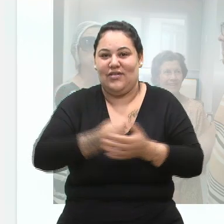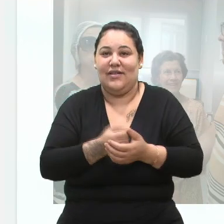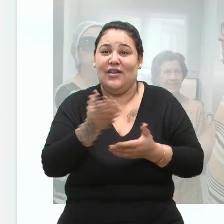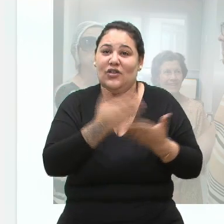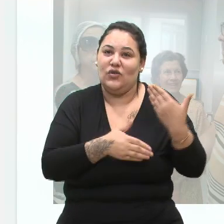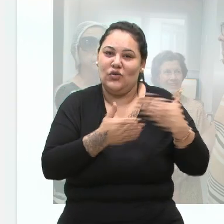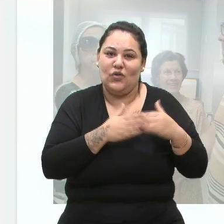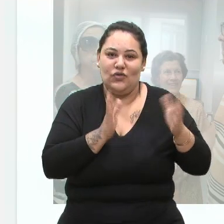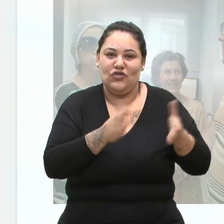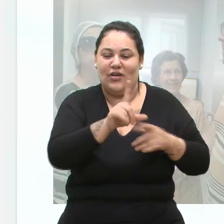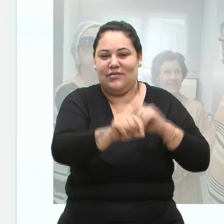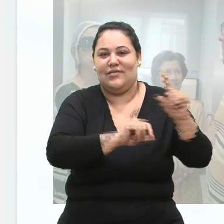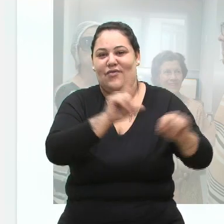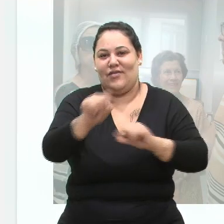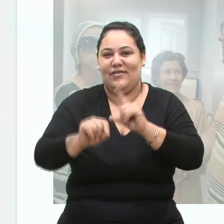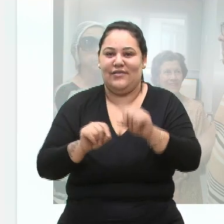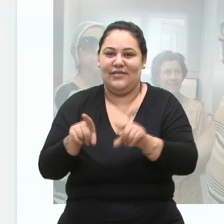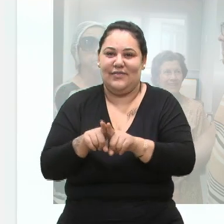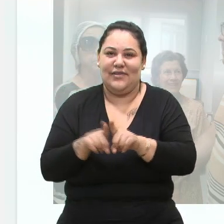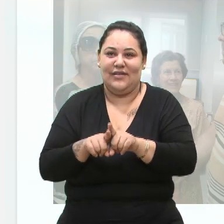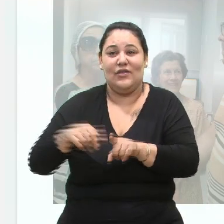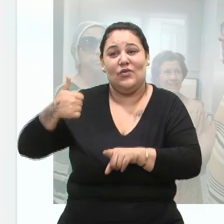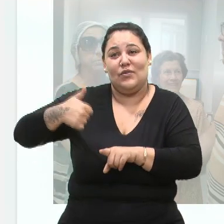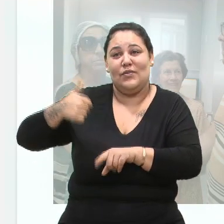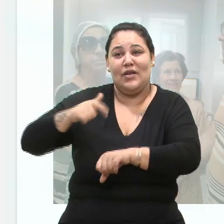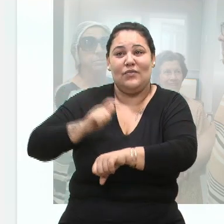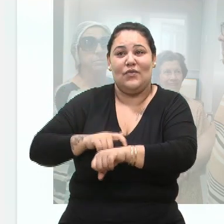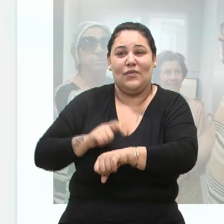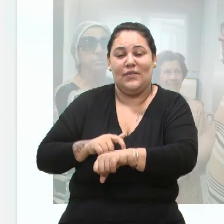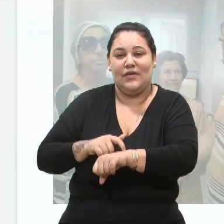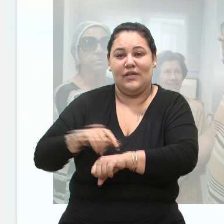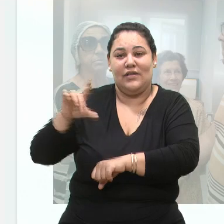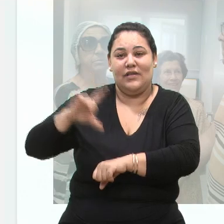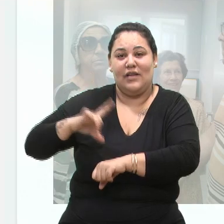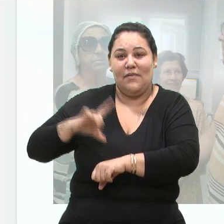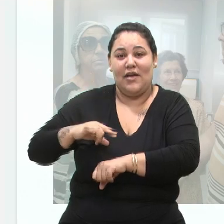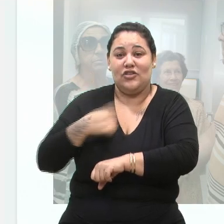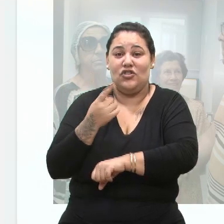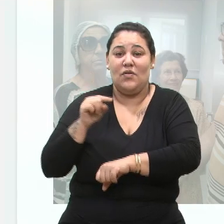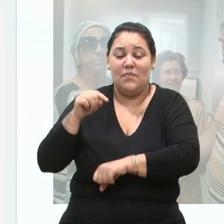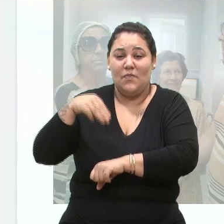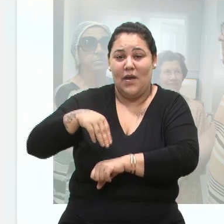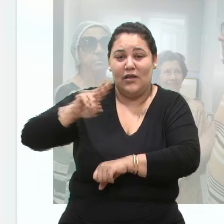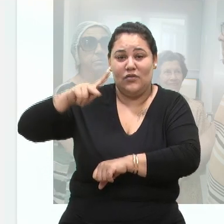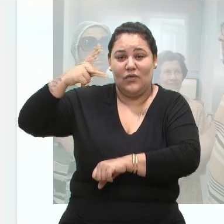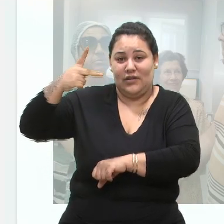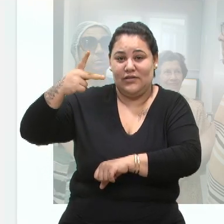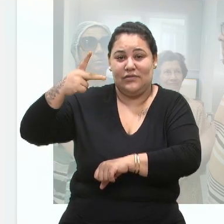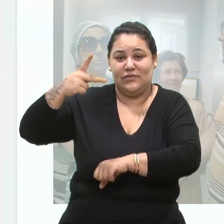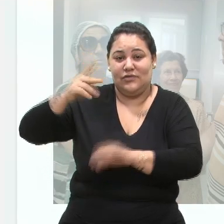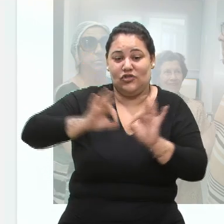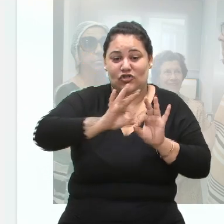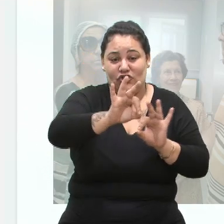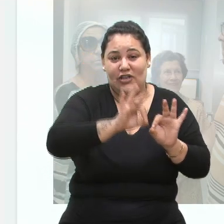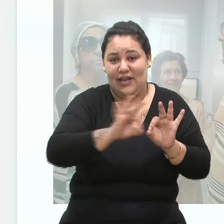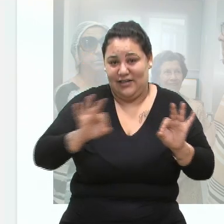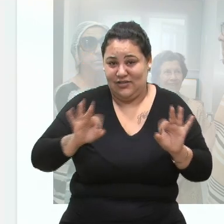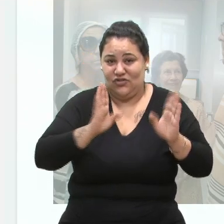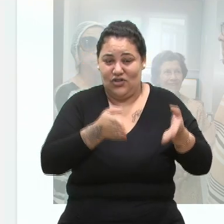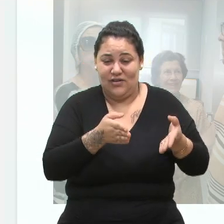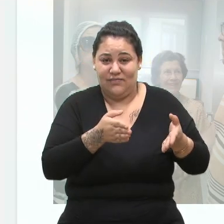estão selecionados. Na primeira etapa, hoje, são mais de mil metros quadrados de arco que já foram concluídos no primeiro andar.